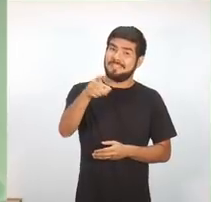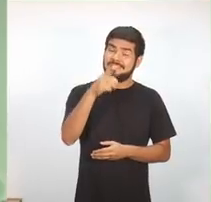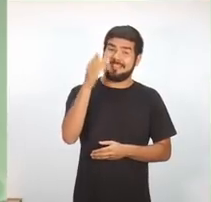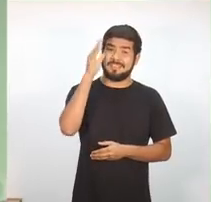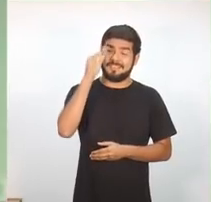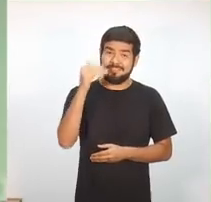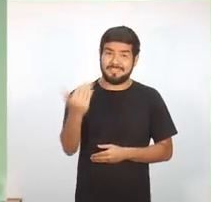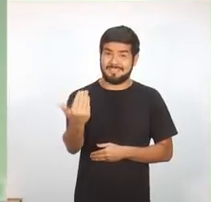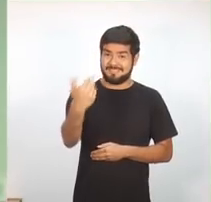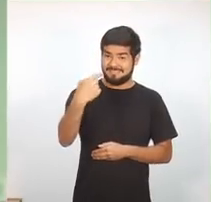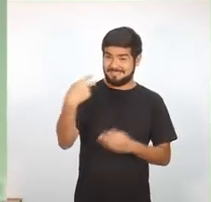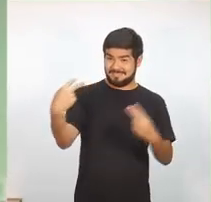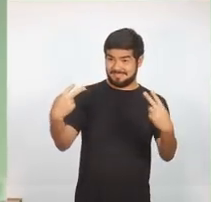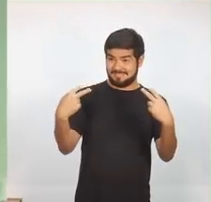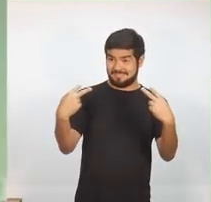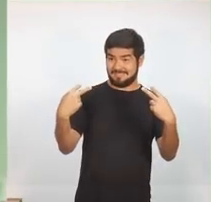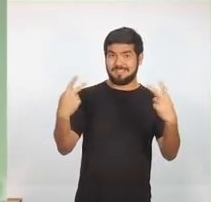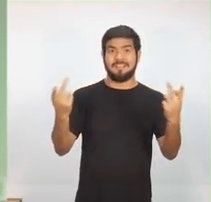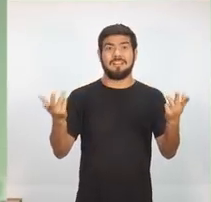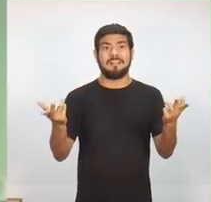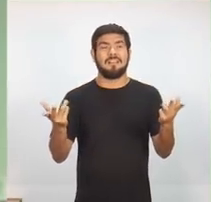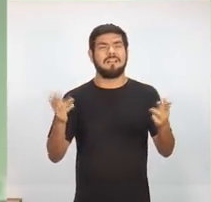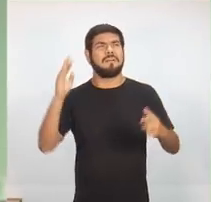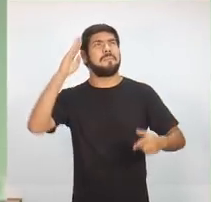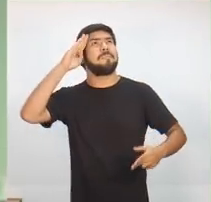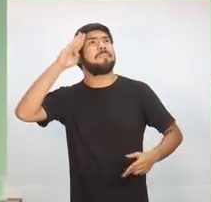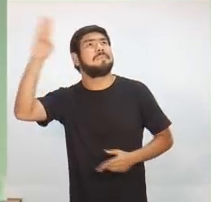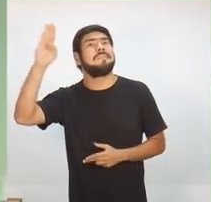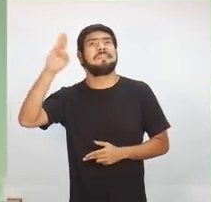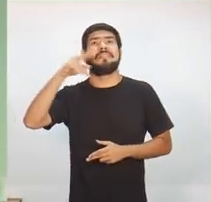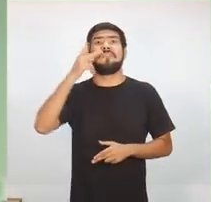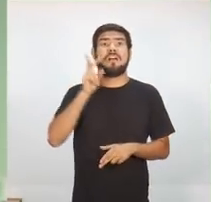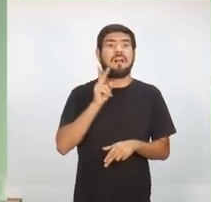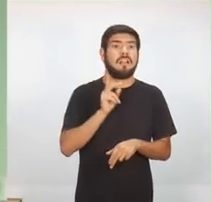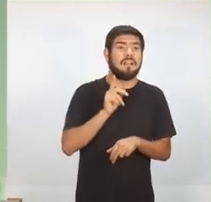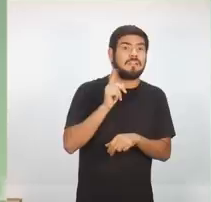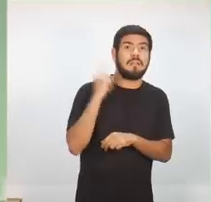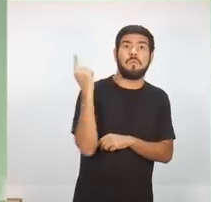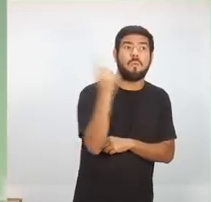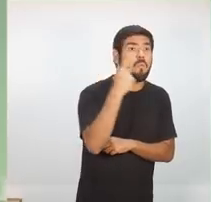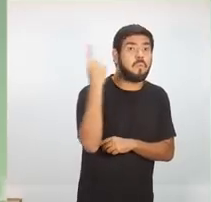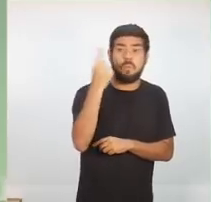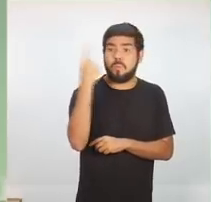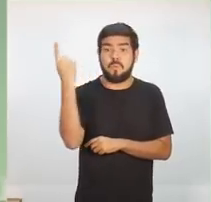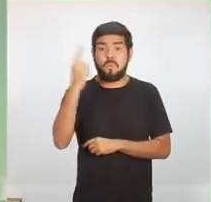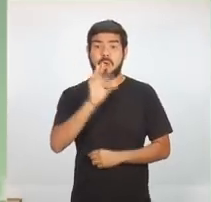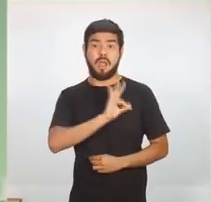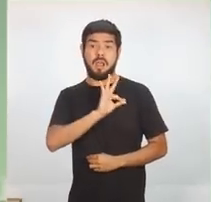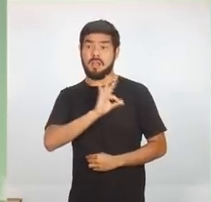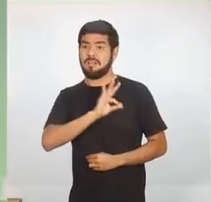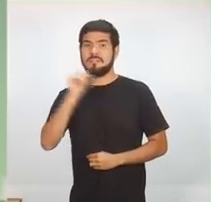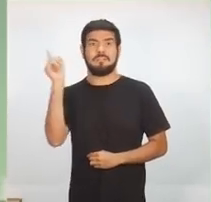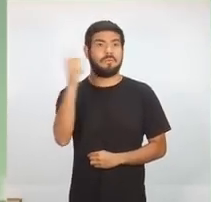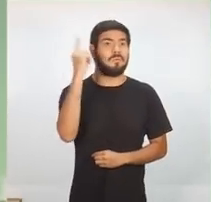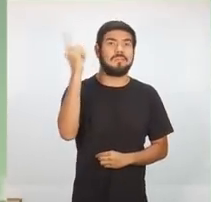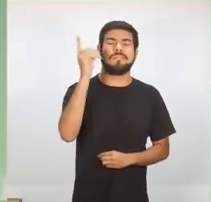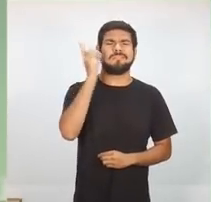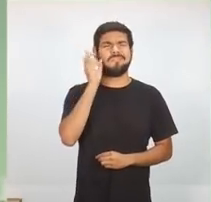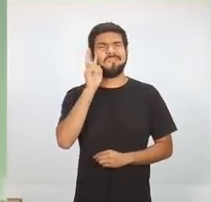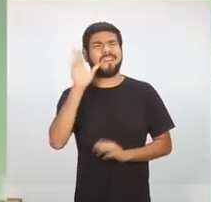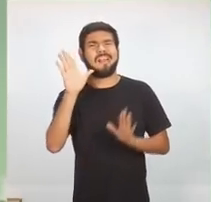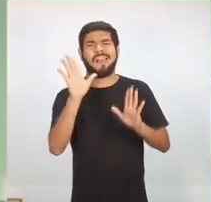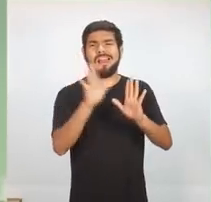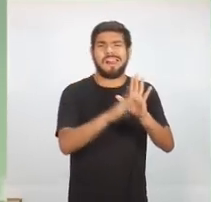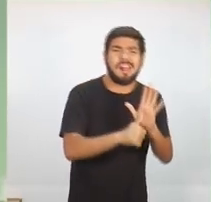acompanhando o nosso programa da comunidade, principalmente quando a gente fala da ronda policial, você acompanha os nossos latrocínios que a gente vê todos os dias, que